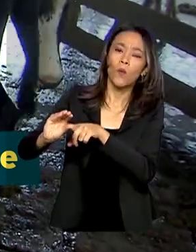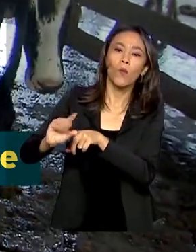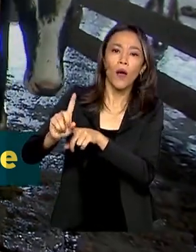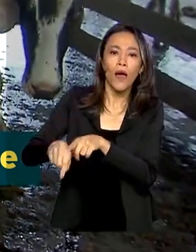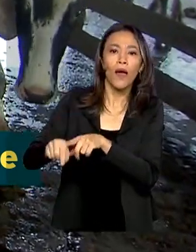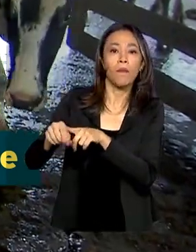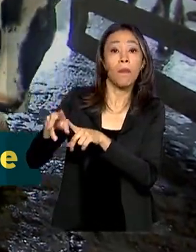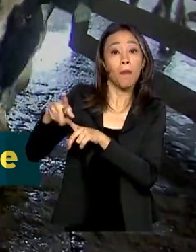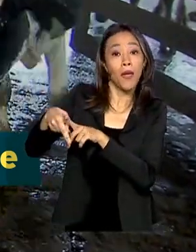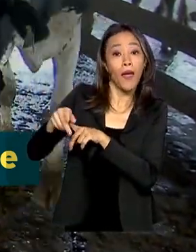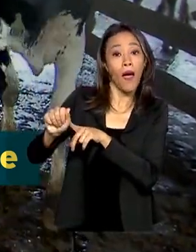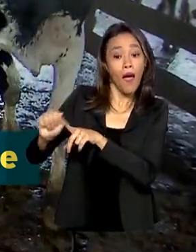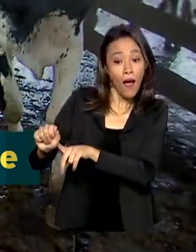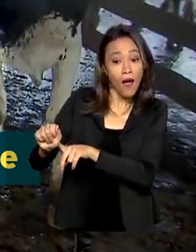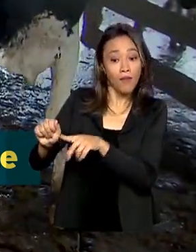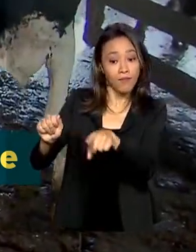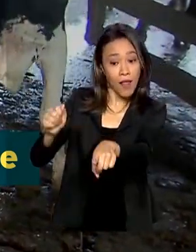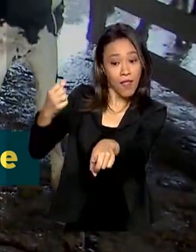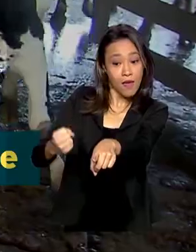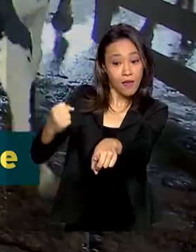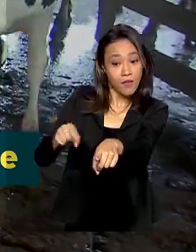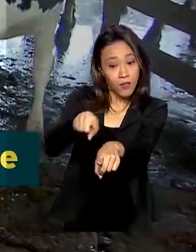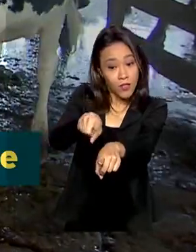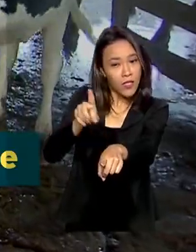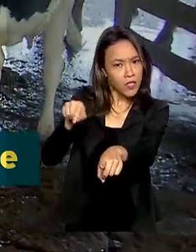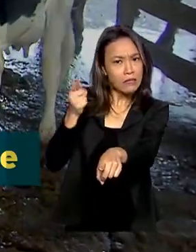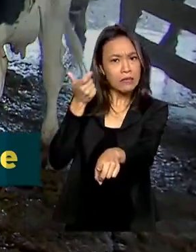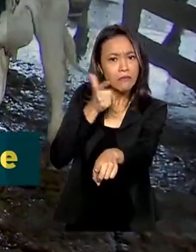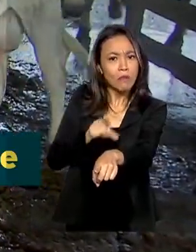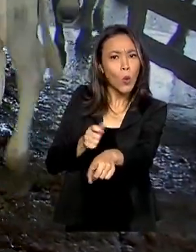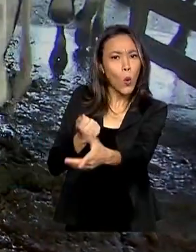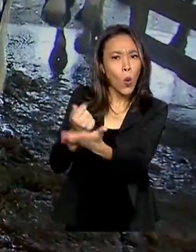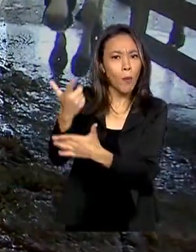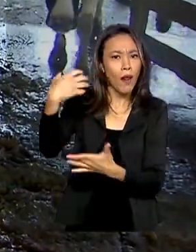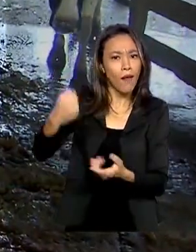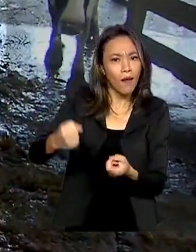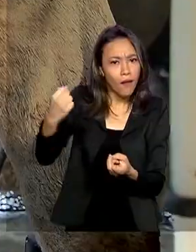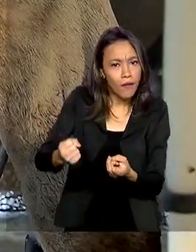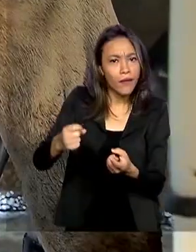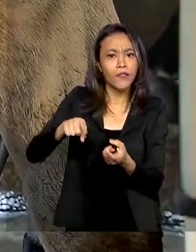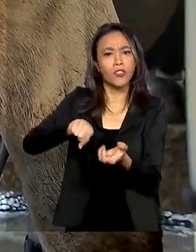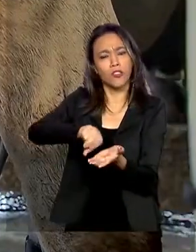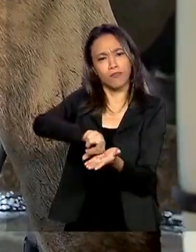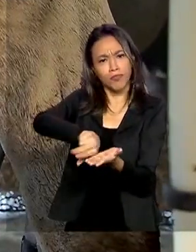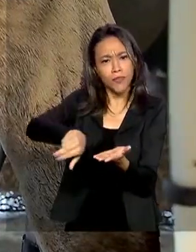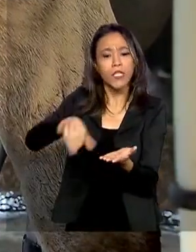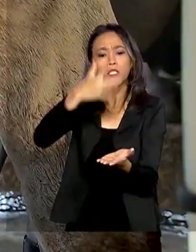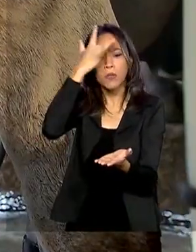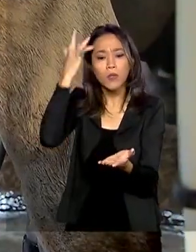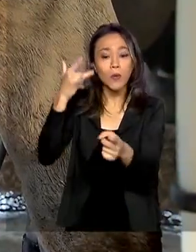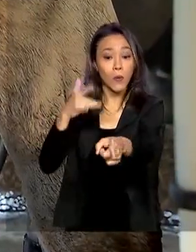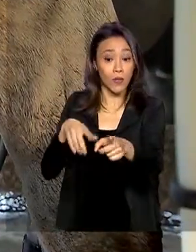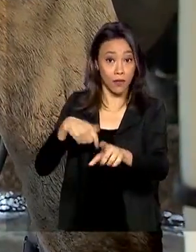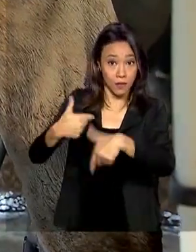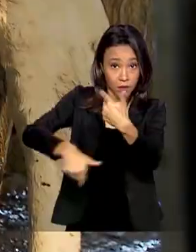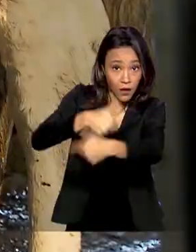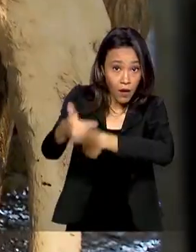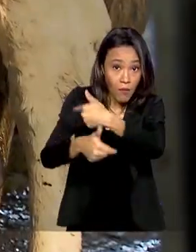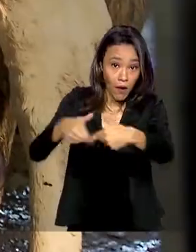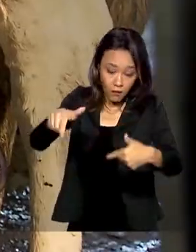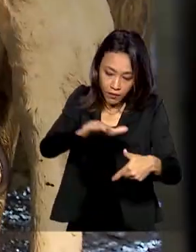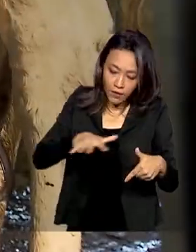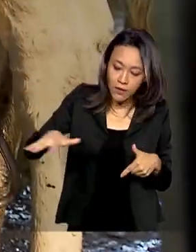PAA Leite, que possibilita a compra de leite e laticínios de agricultores familiares do